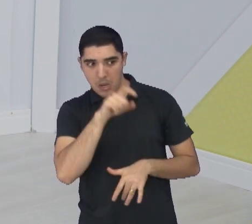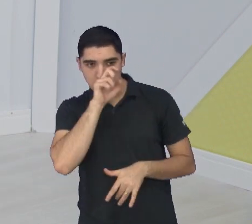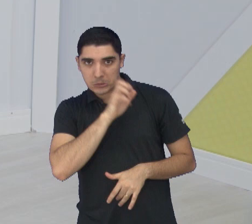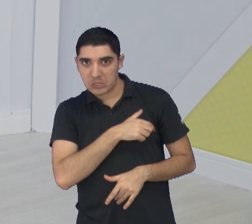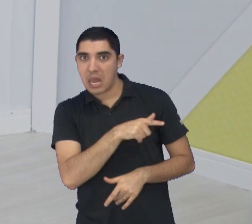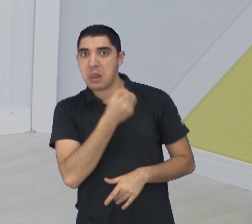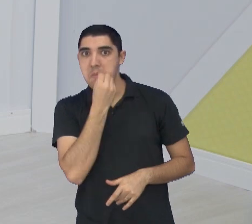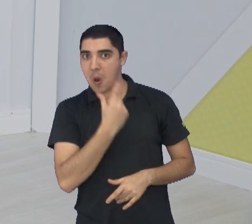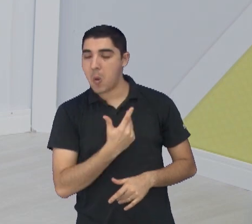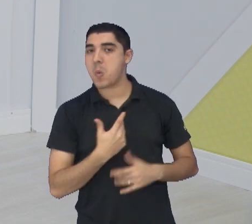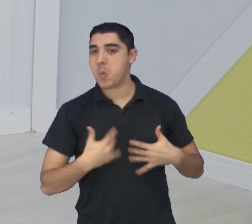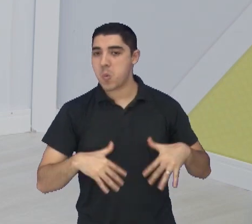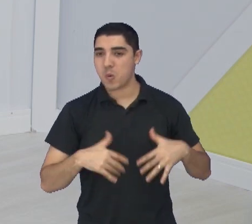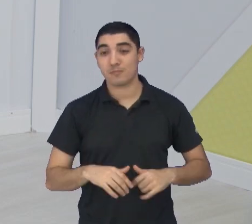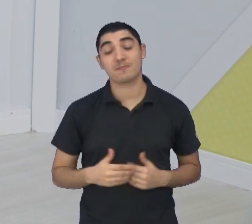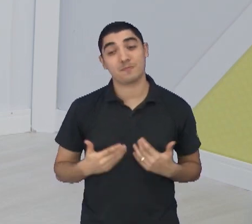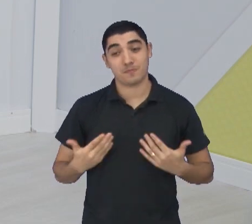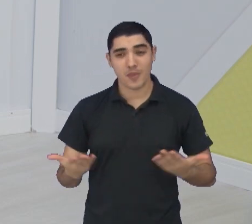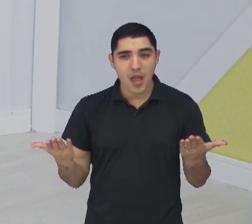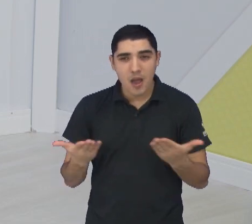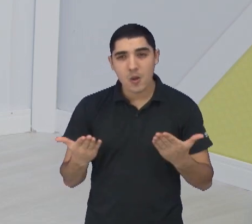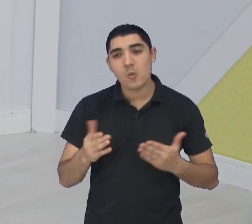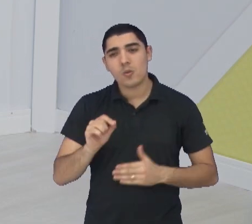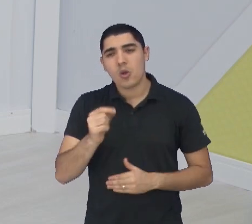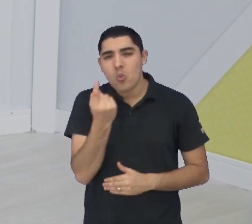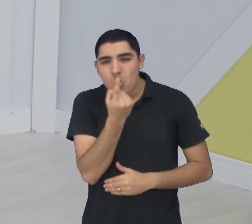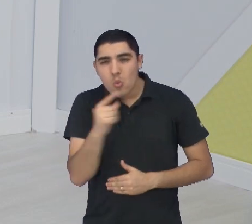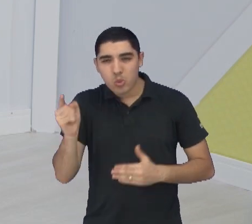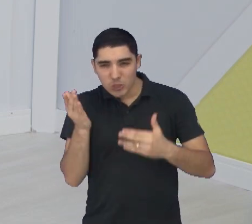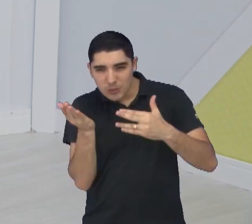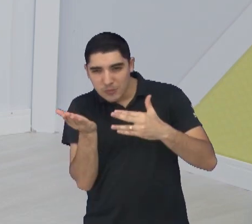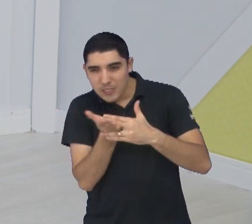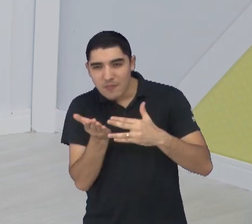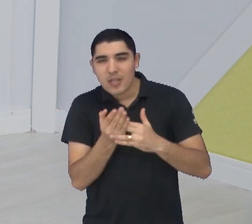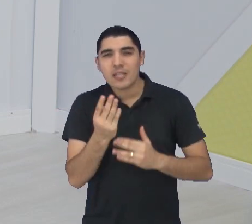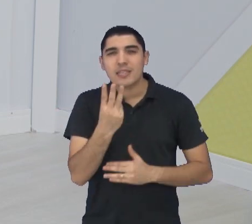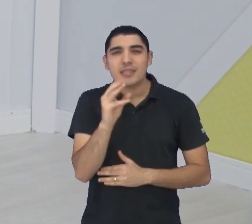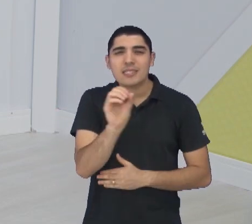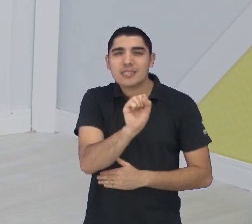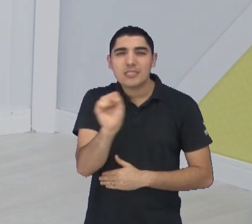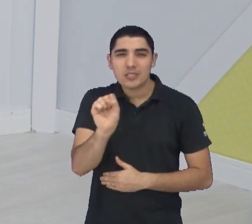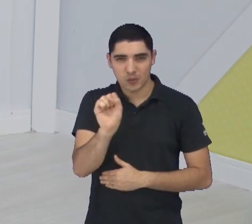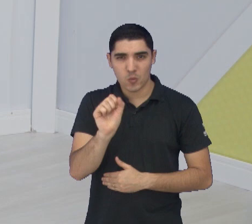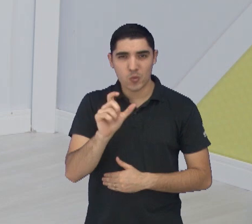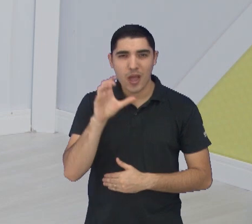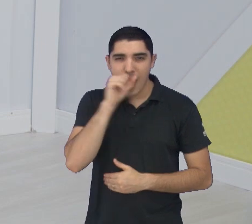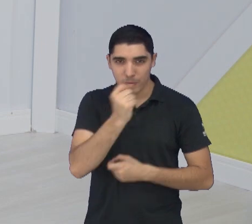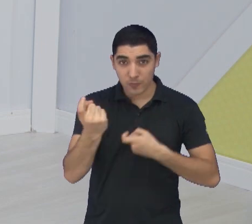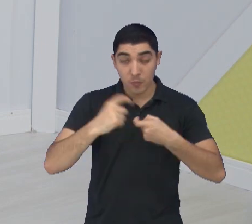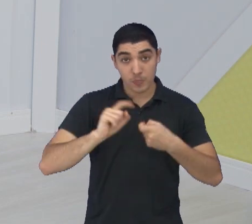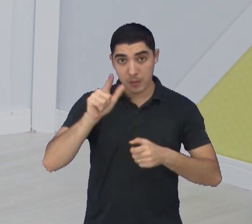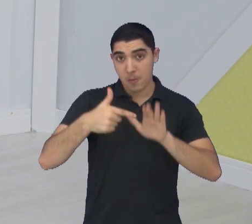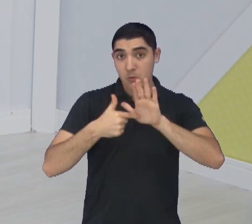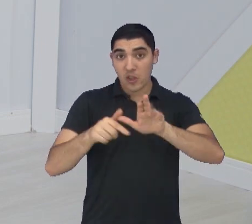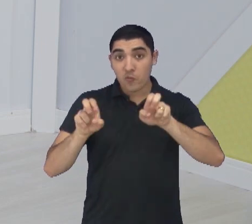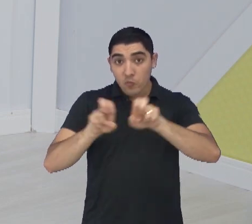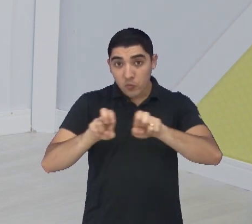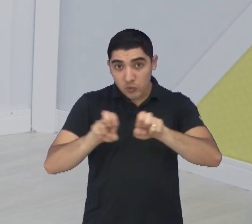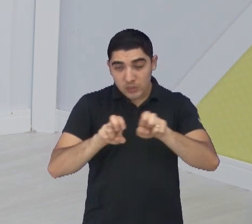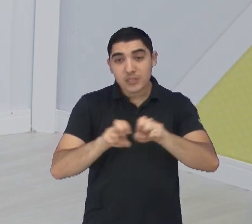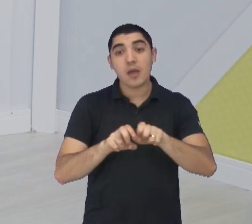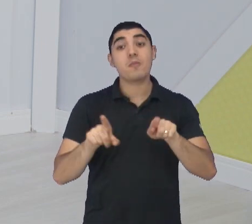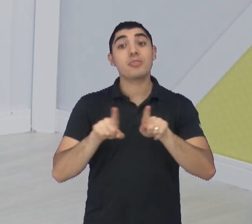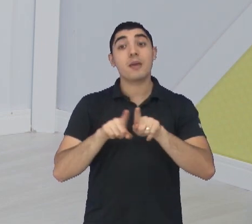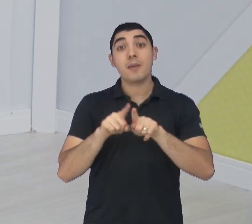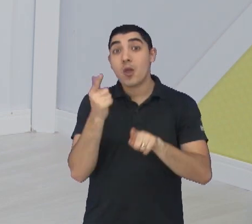fez esse ano. Tá certo? Vamos fazer o seguinte. Último intervalo do dia. 30 segundinhos. A gente está de volta. Tem futsal em destaque para você. E